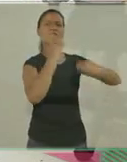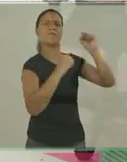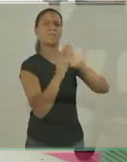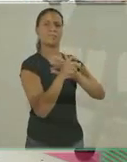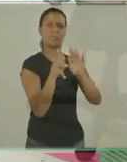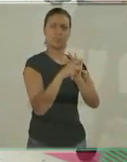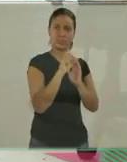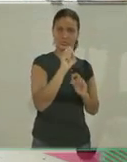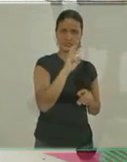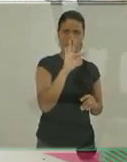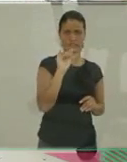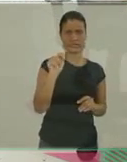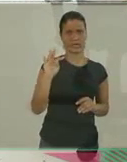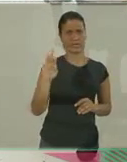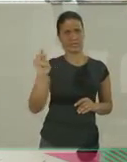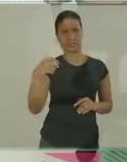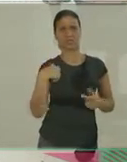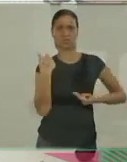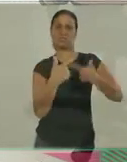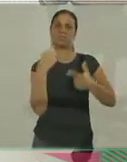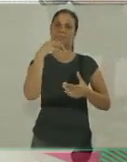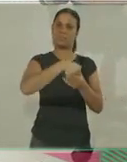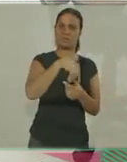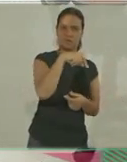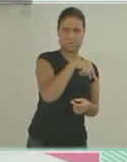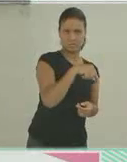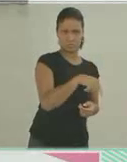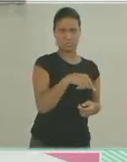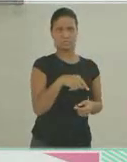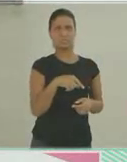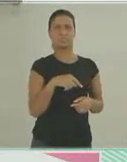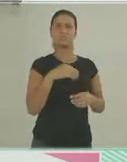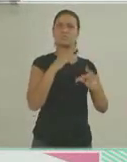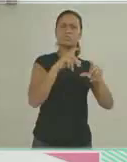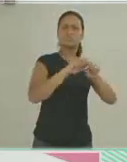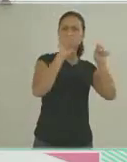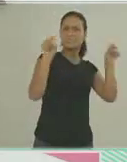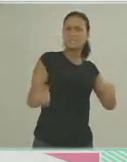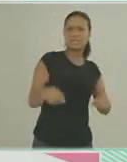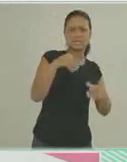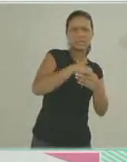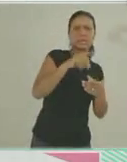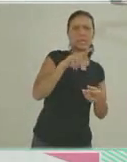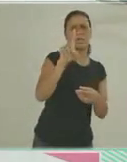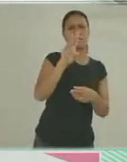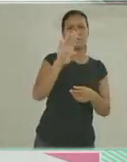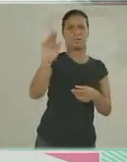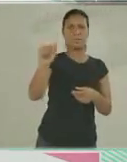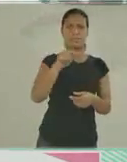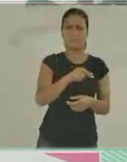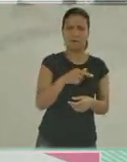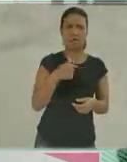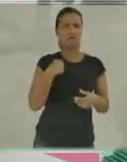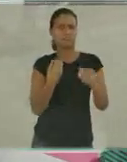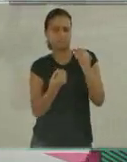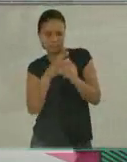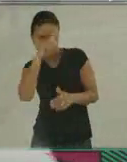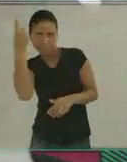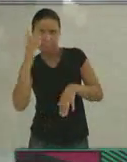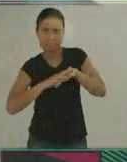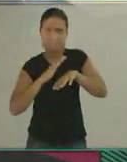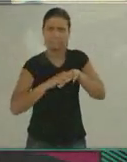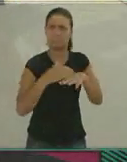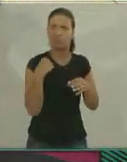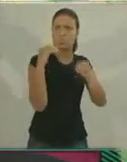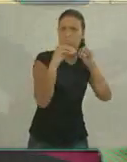E lá eu trabalho na pasta de qualidade de software. Eu testo todos os sistemas que a DBA cria e eu dou